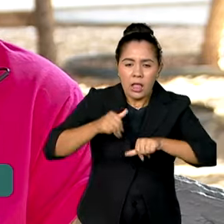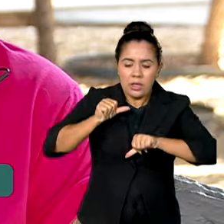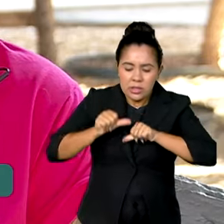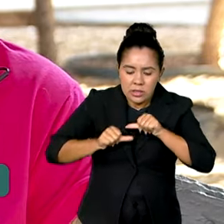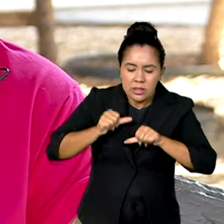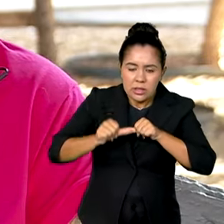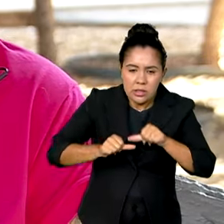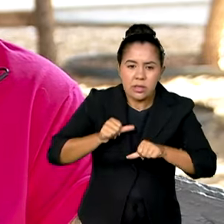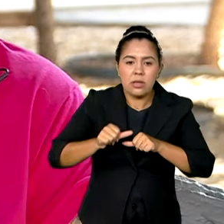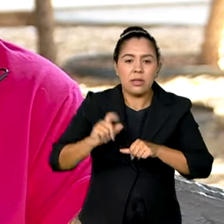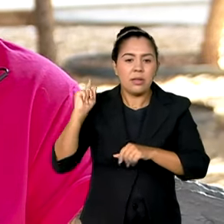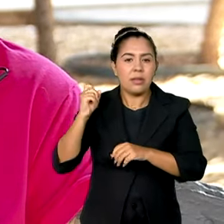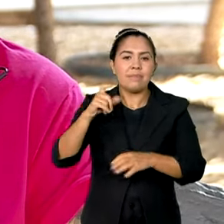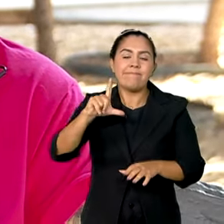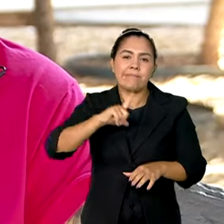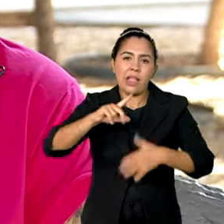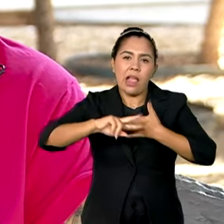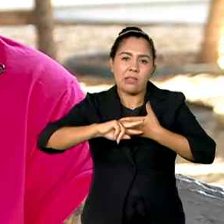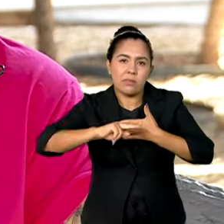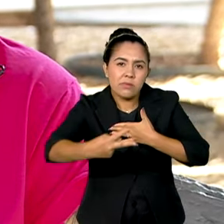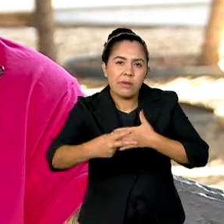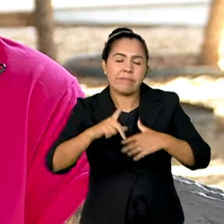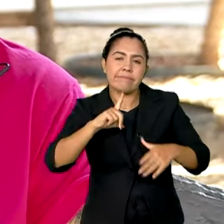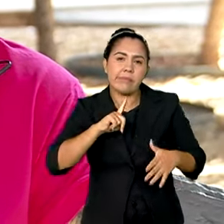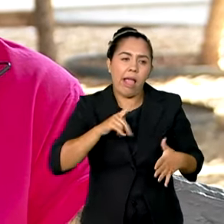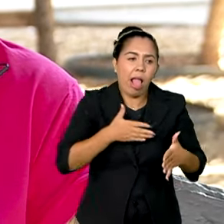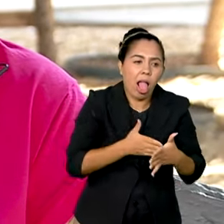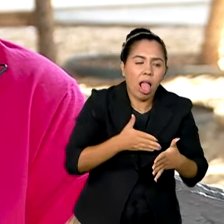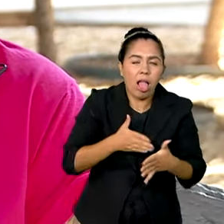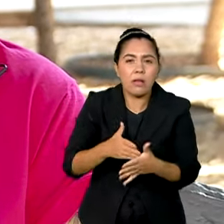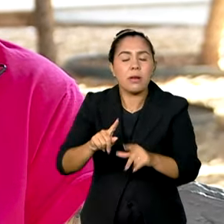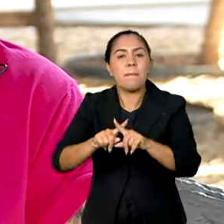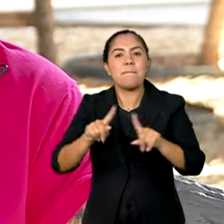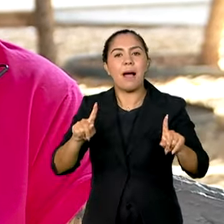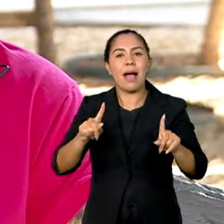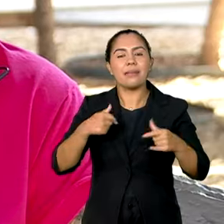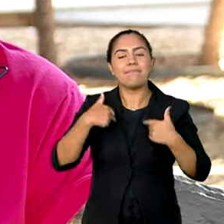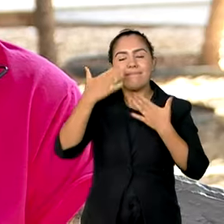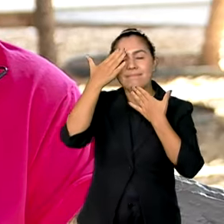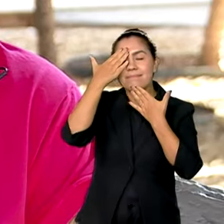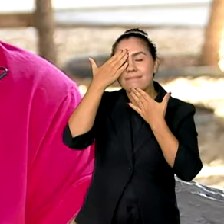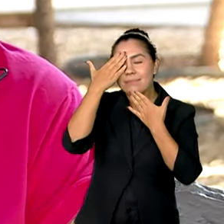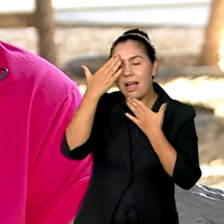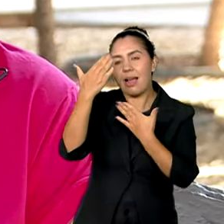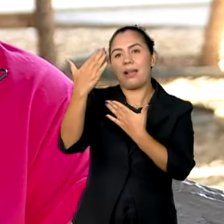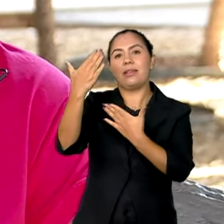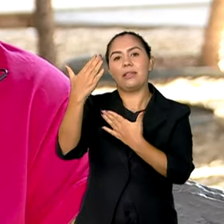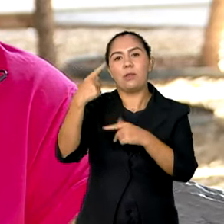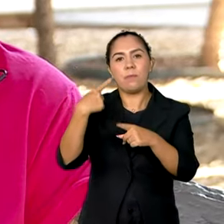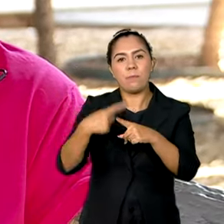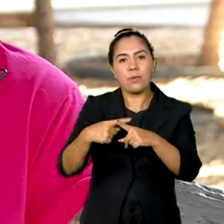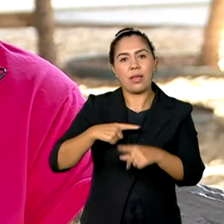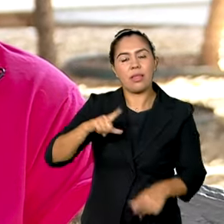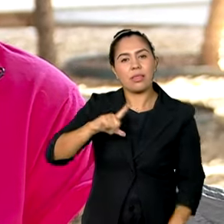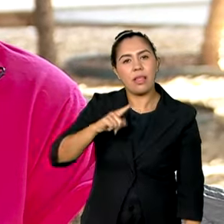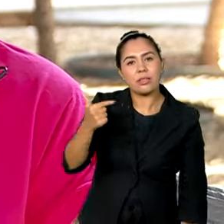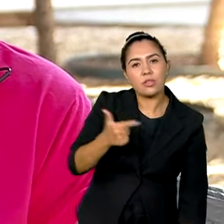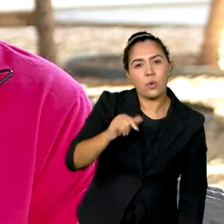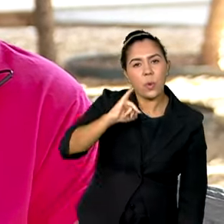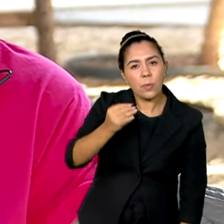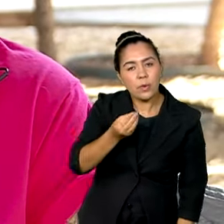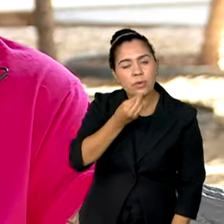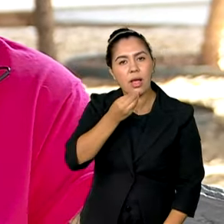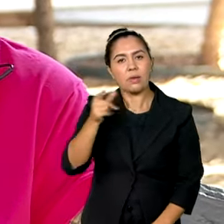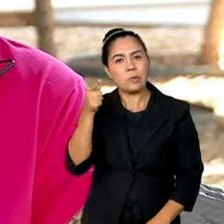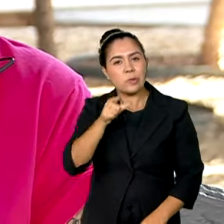tratamento, você vai ter limitações, mas você tem ali a gratidão de ter tido uma segunda chance, de ter passado por um